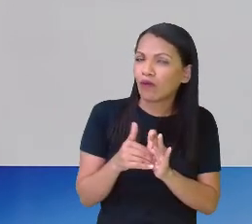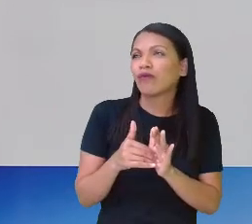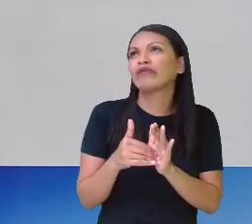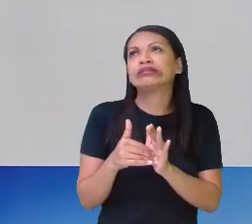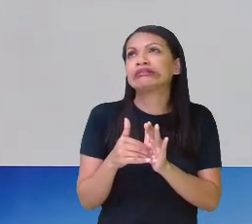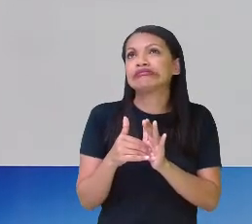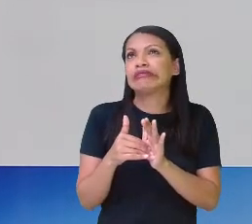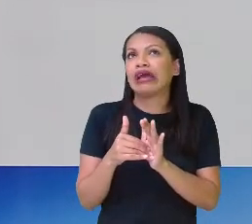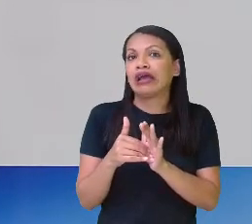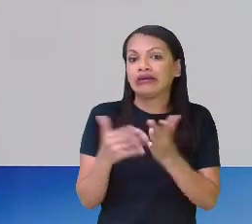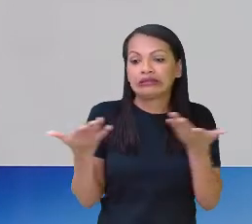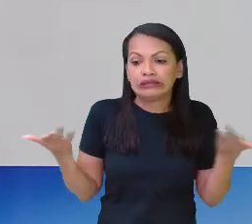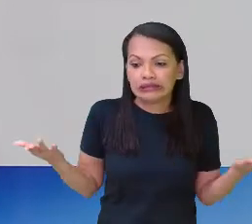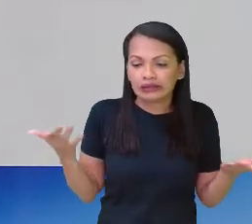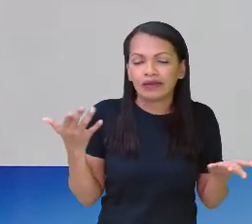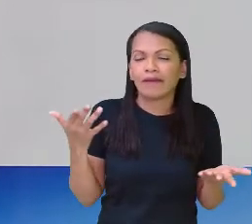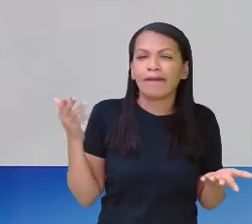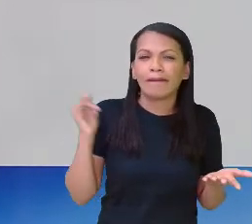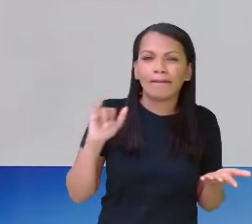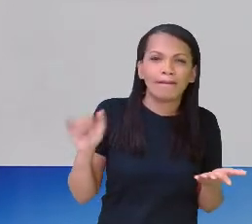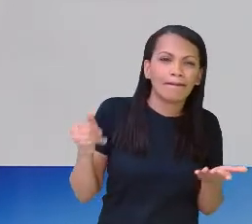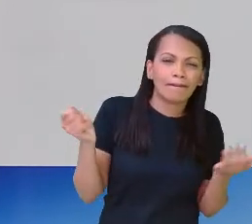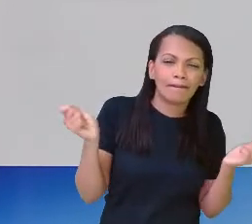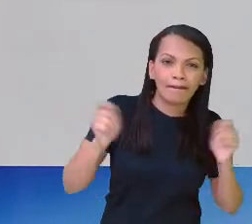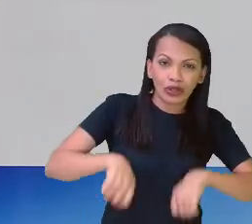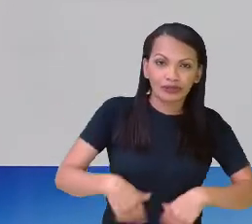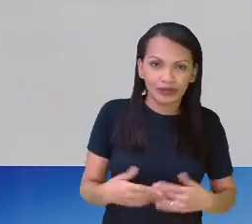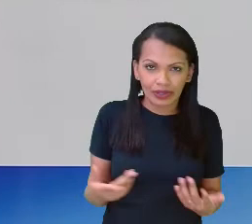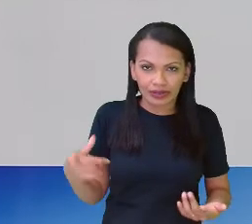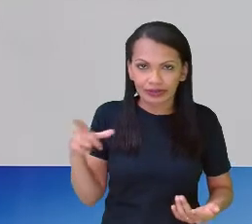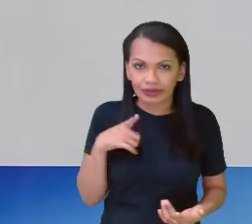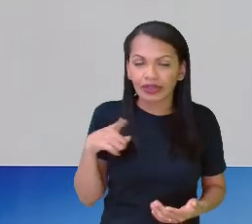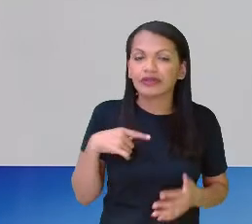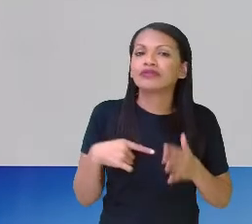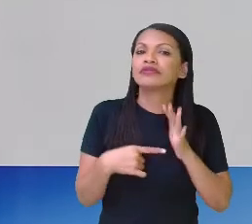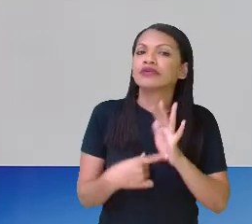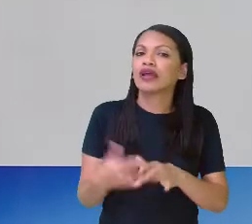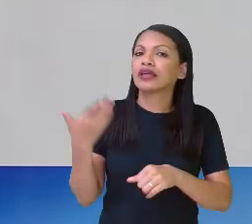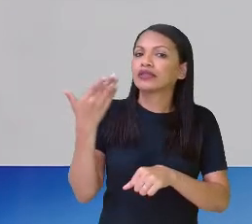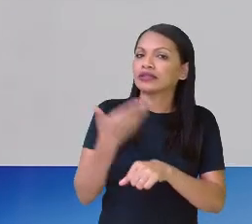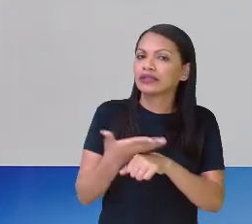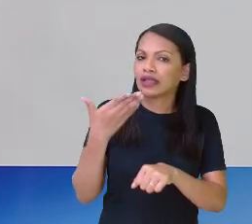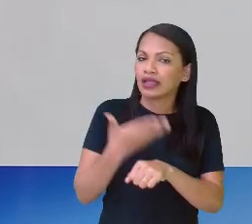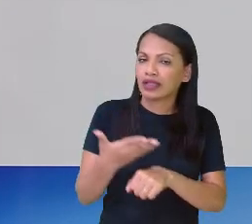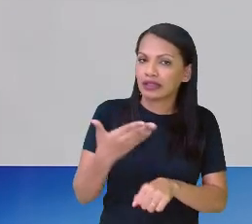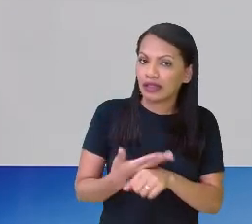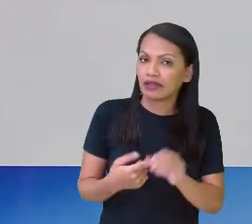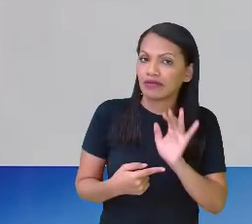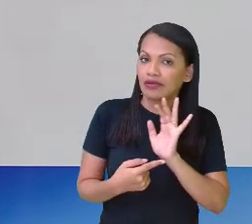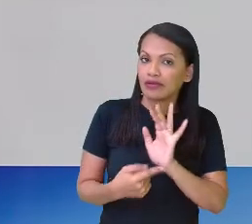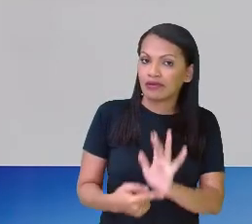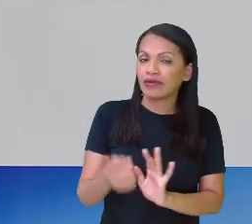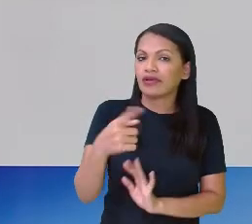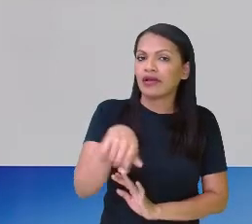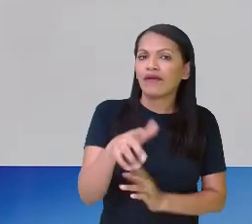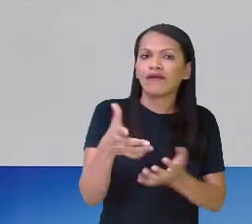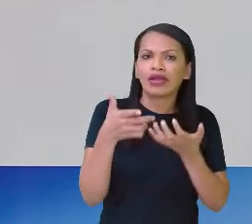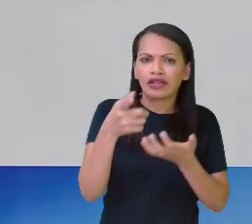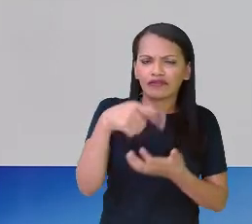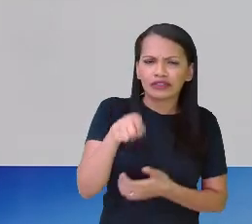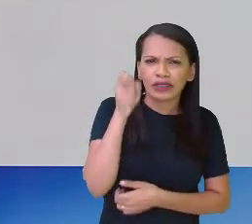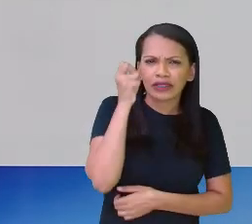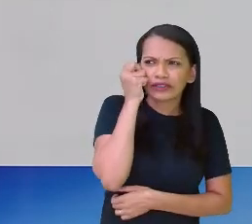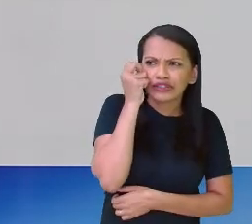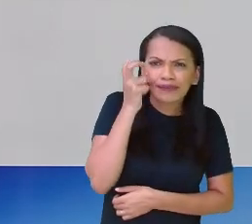um treino para isso. Não se estressa. Trouxe para vocês porque eu gosto de elevar o nível. Eu quero todo mundo